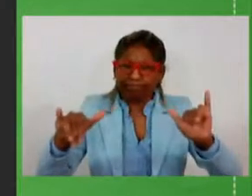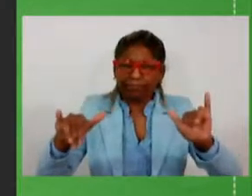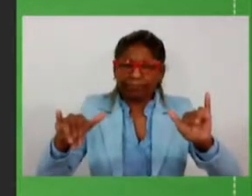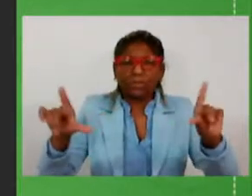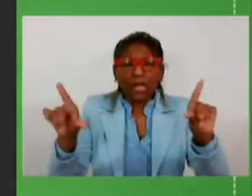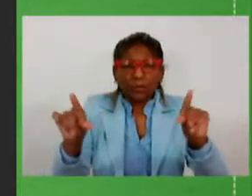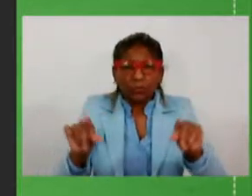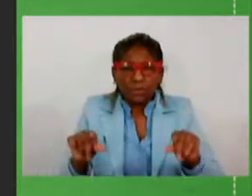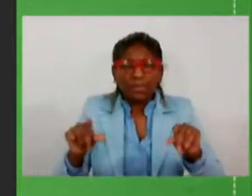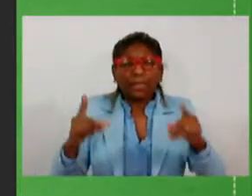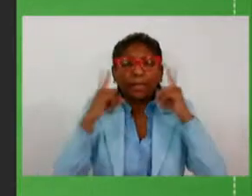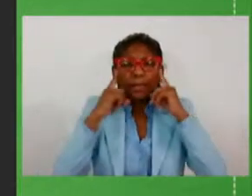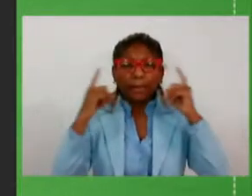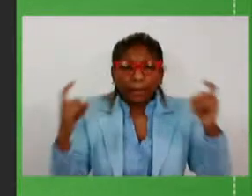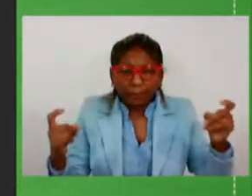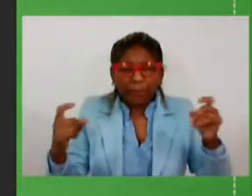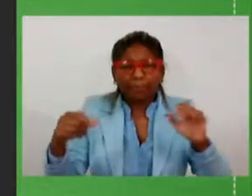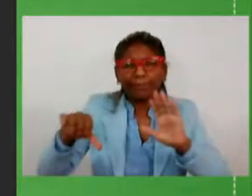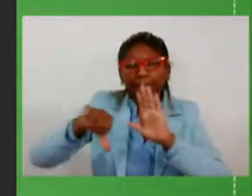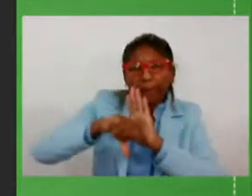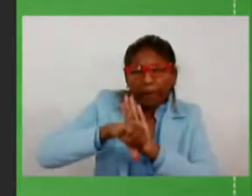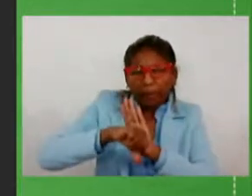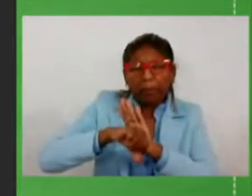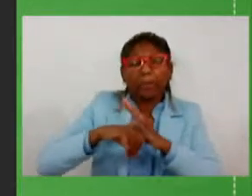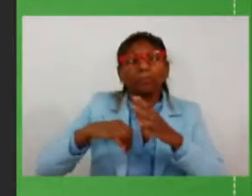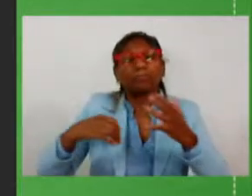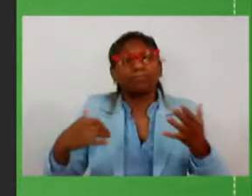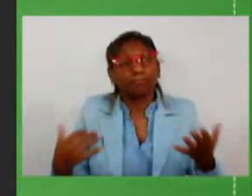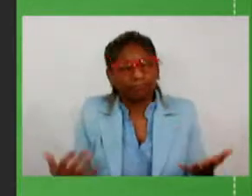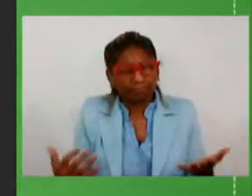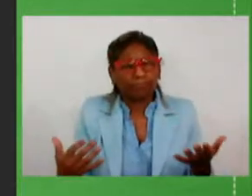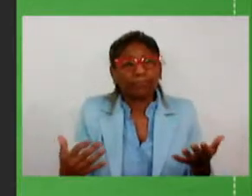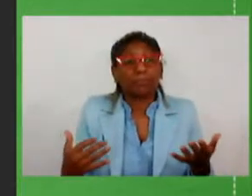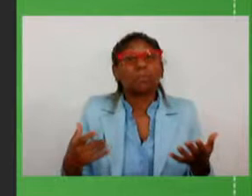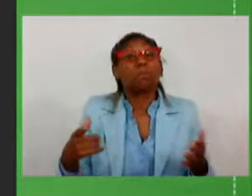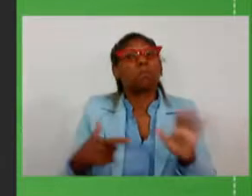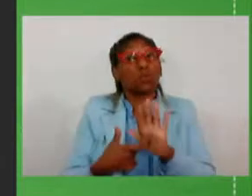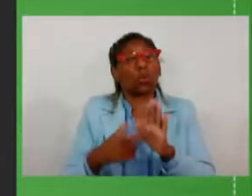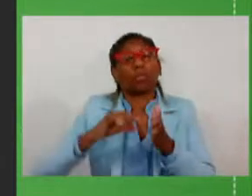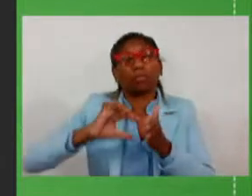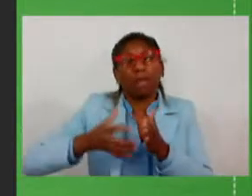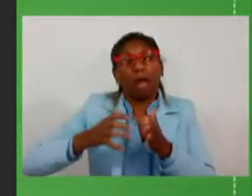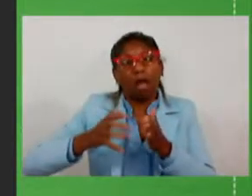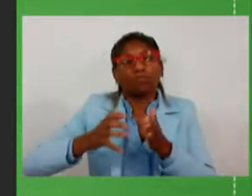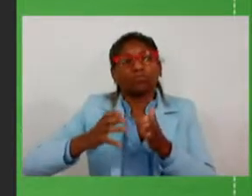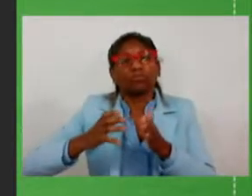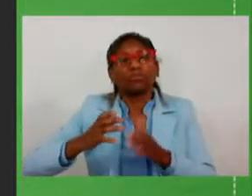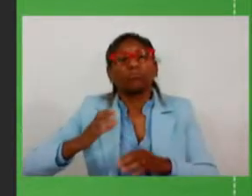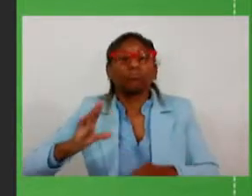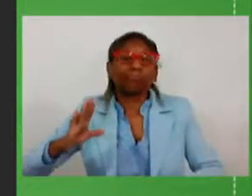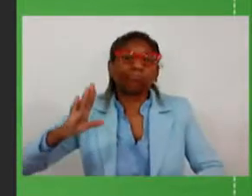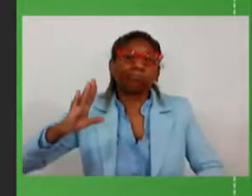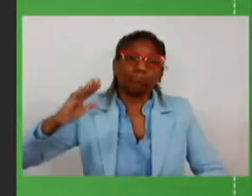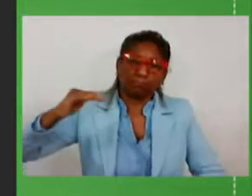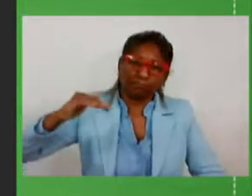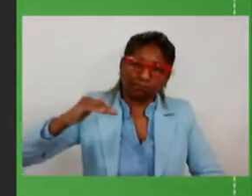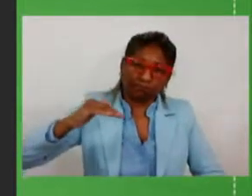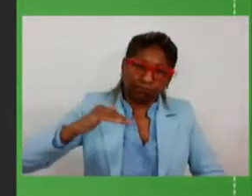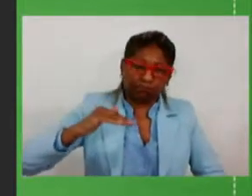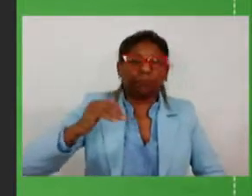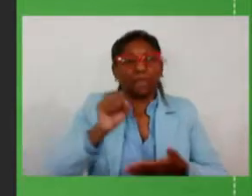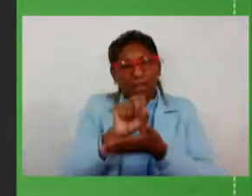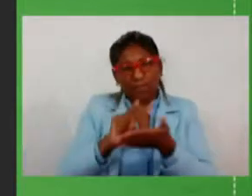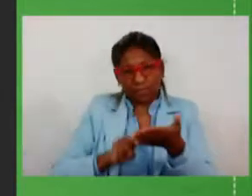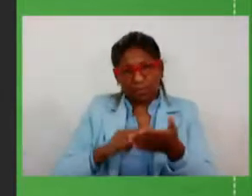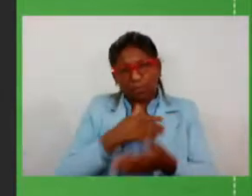criminalidade que reduziu já os indicadores mais importantes da nossa avaliação da segurança pública como